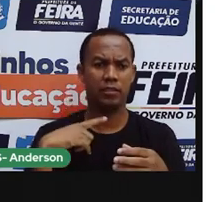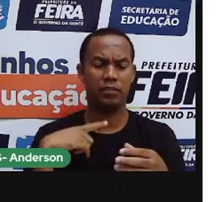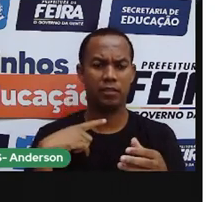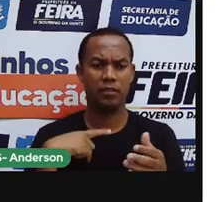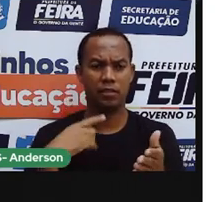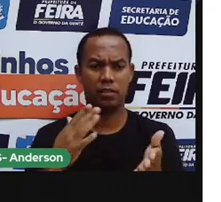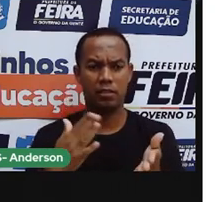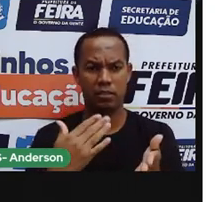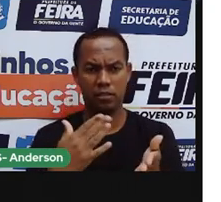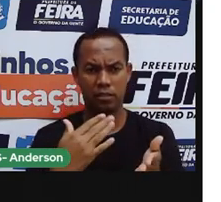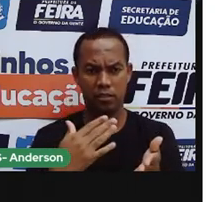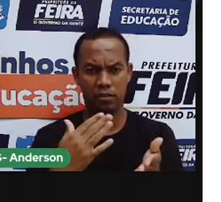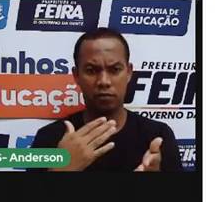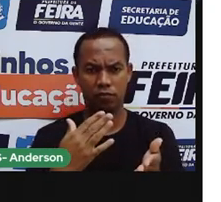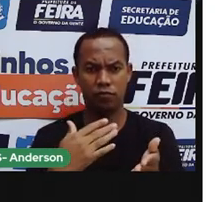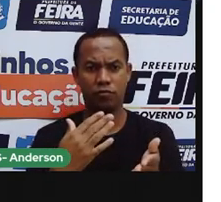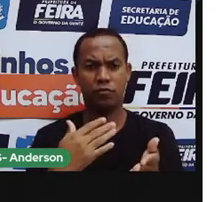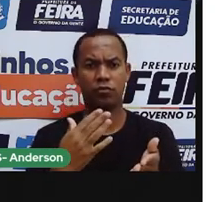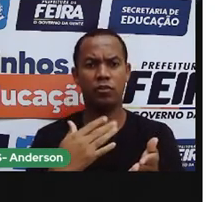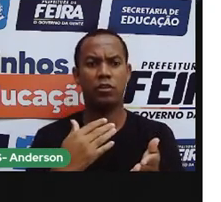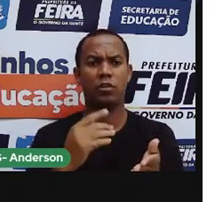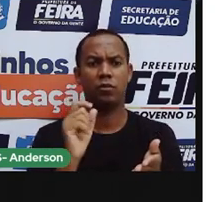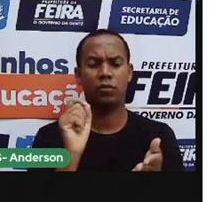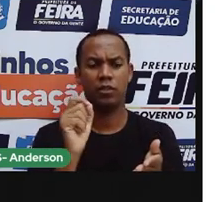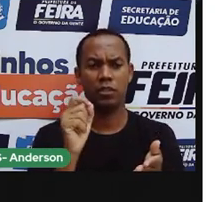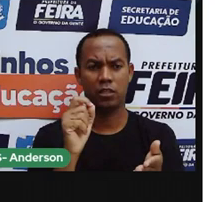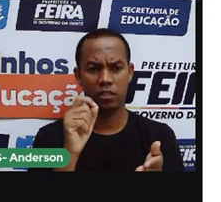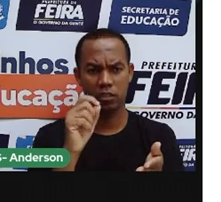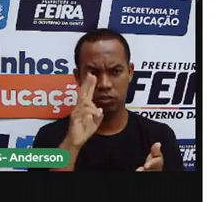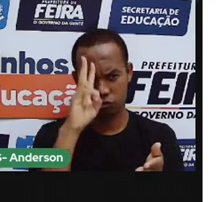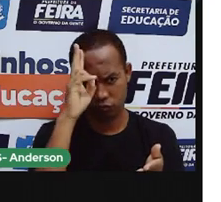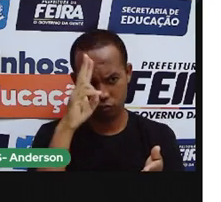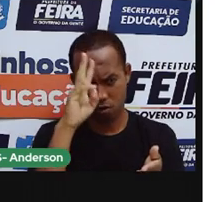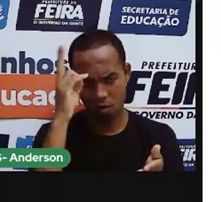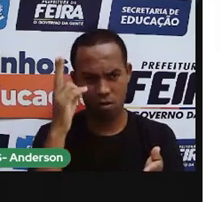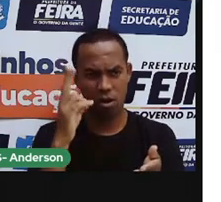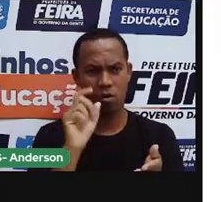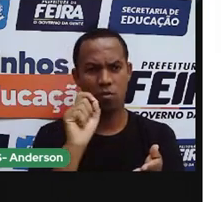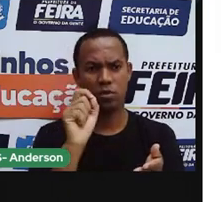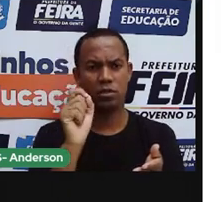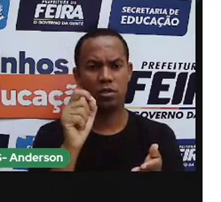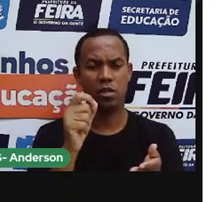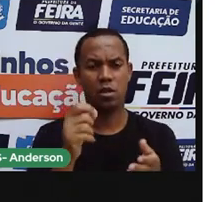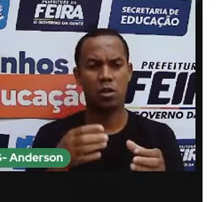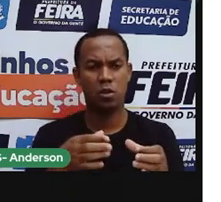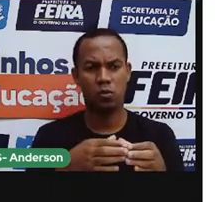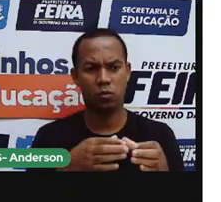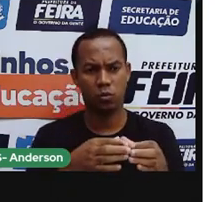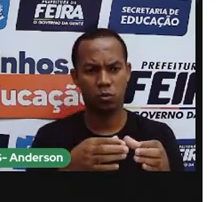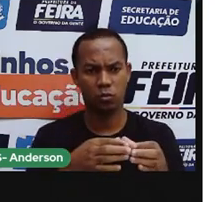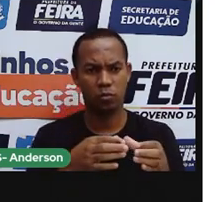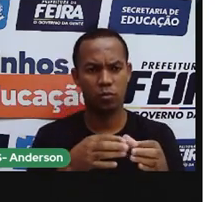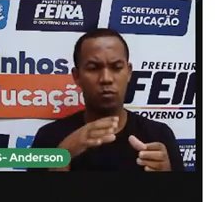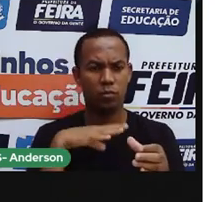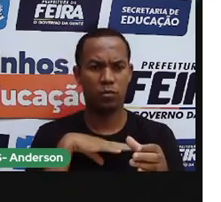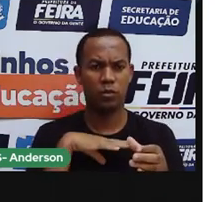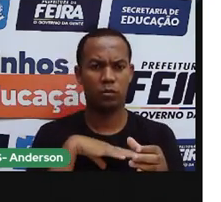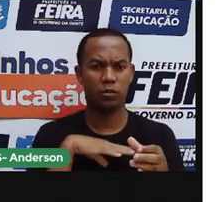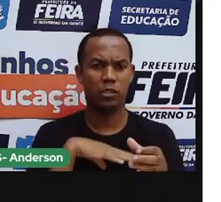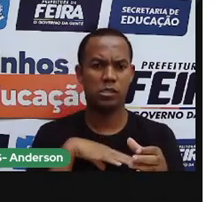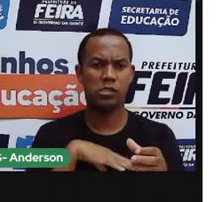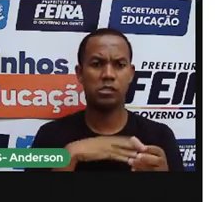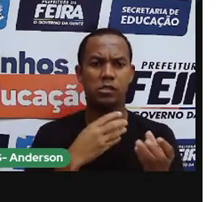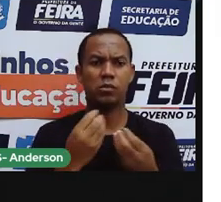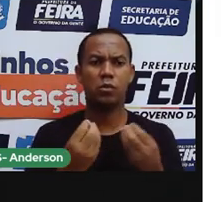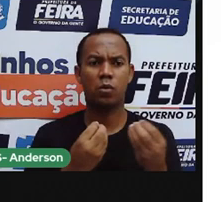Vocês, à medida que foram estudando sobre história, existem livros que dizem que a chegada dos portugueses, né? Na América do Sul,